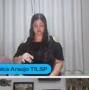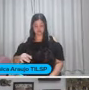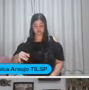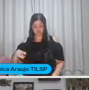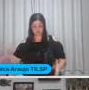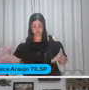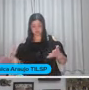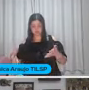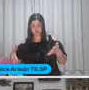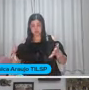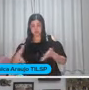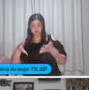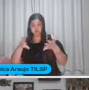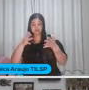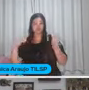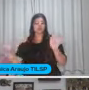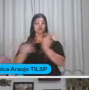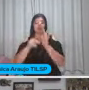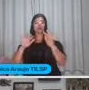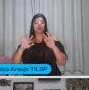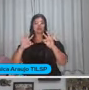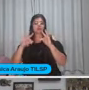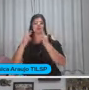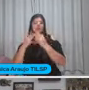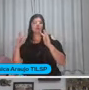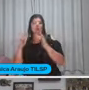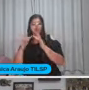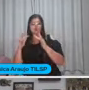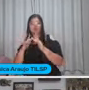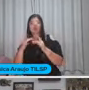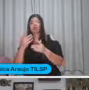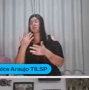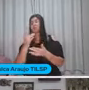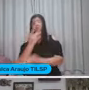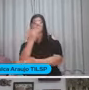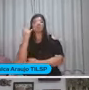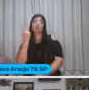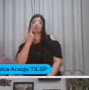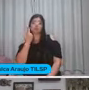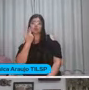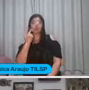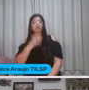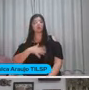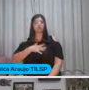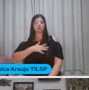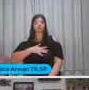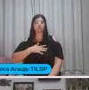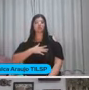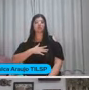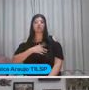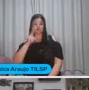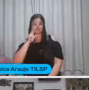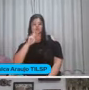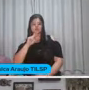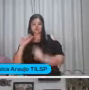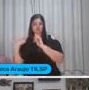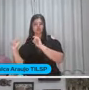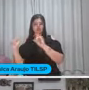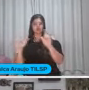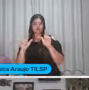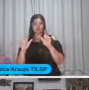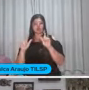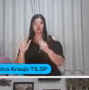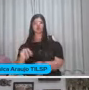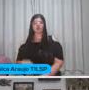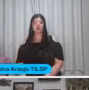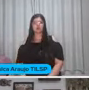Às crianças Da própria família Esse contato Com o ambiente natural Eu gostei muito Sabe Pathy Desse slide Que eu peguei Ele